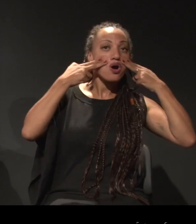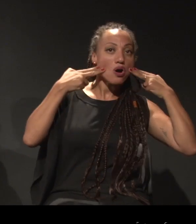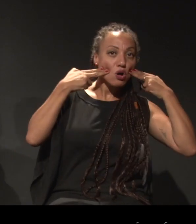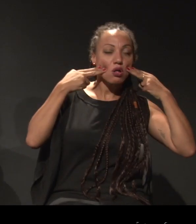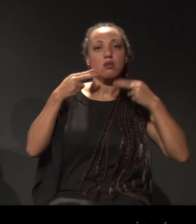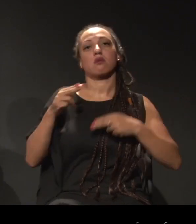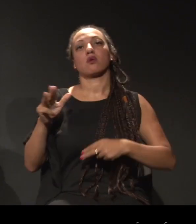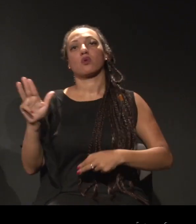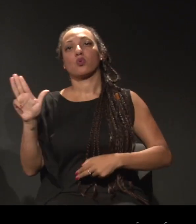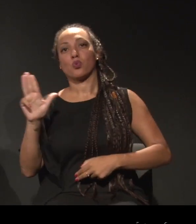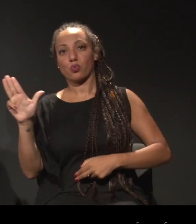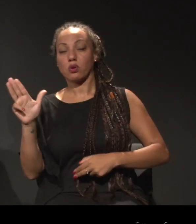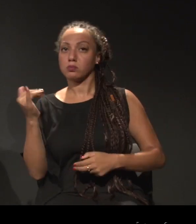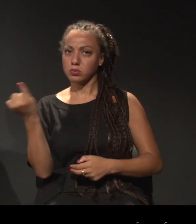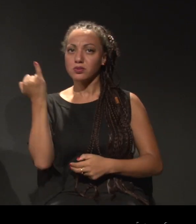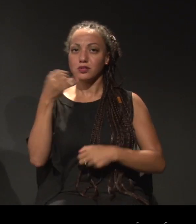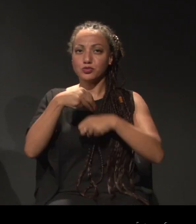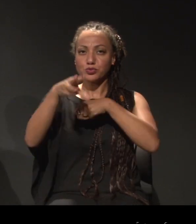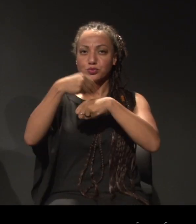dizer também, esses contextos,